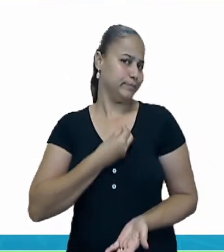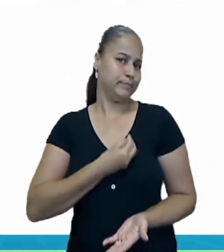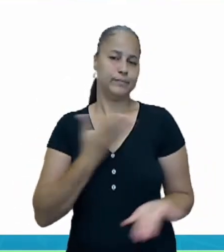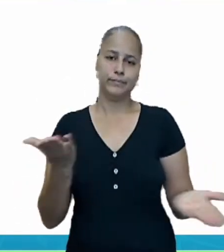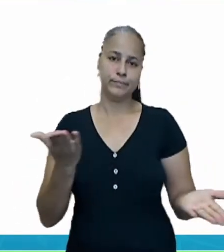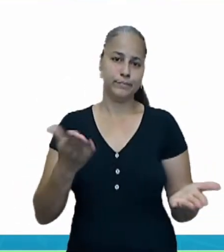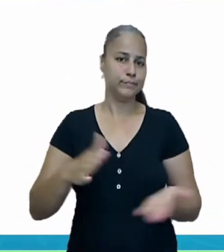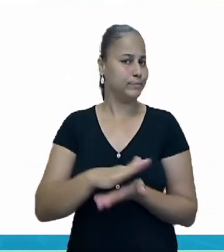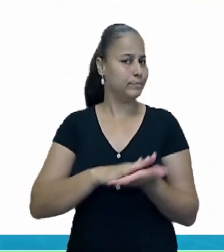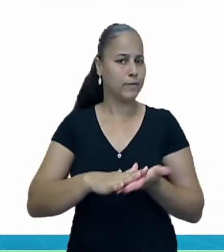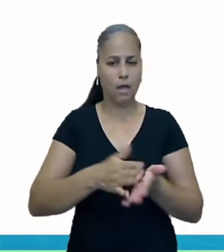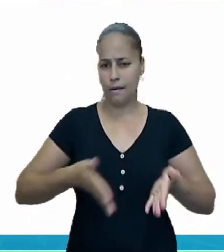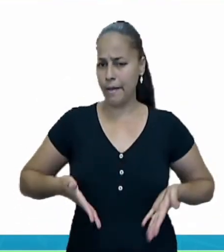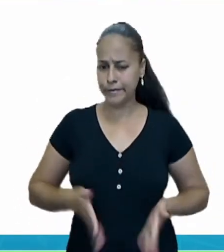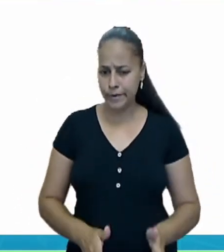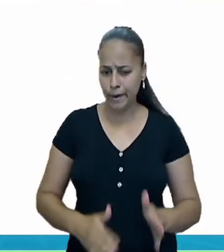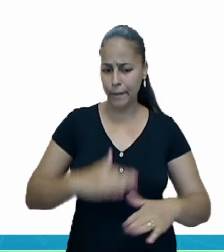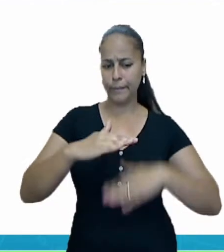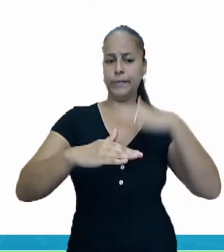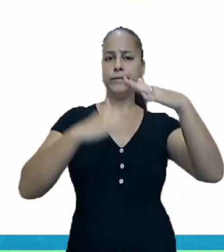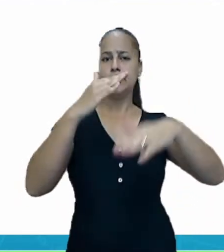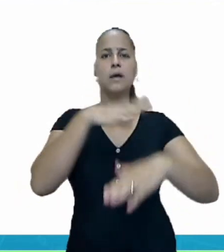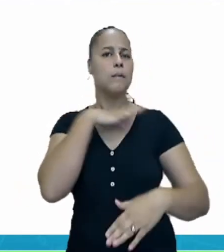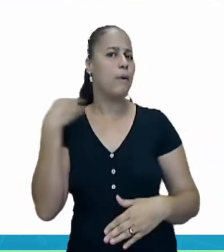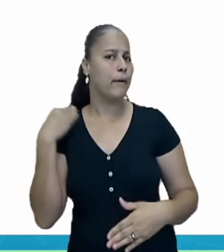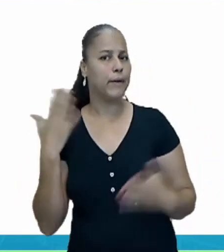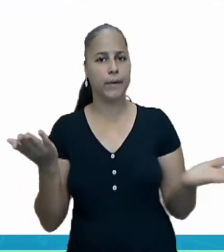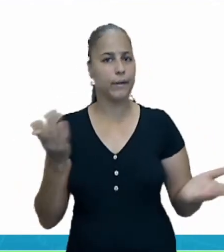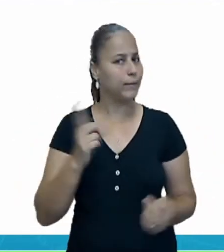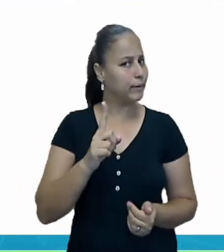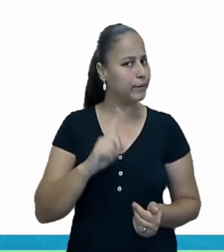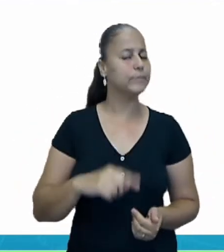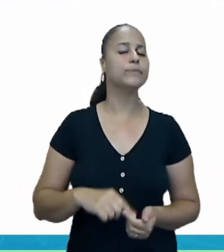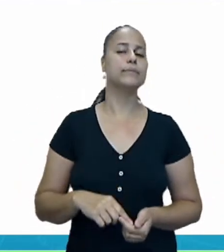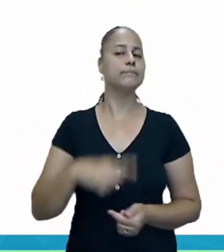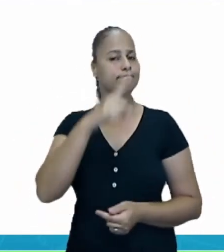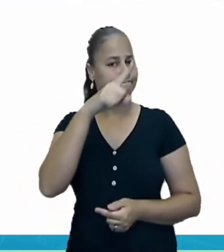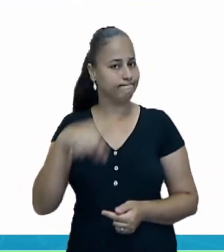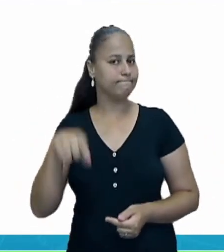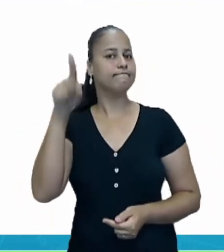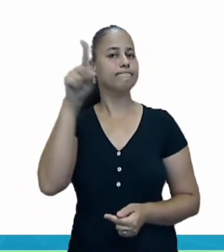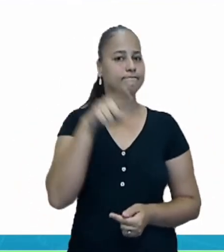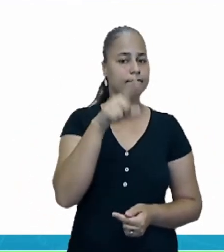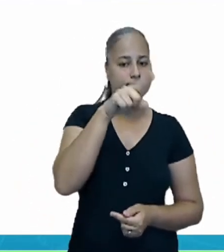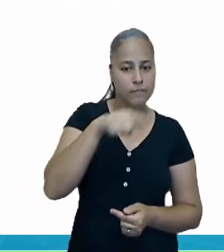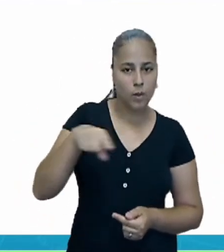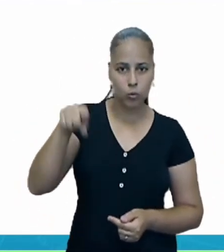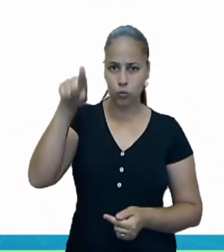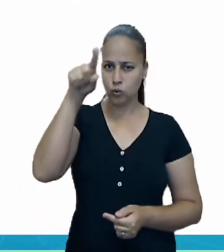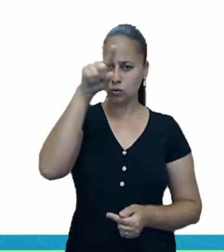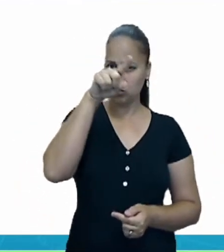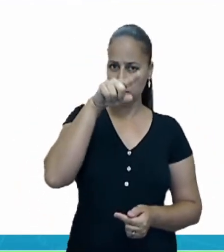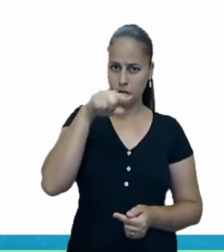nascer, crescer, reproduzir e morrer, correto? Então, nós vamos circular o